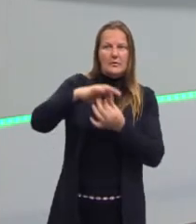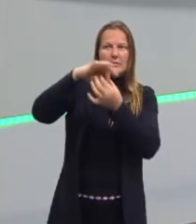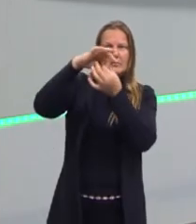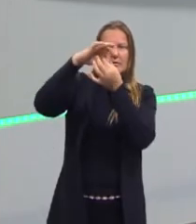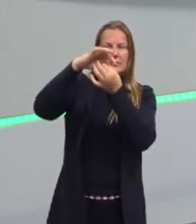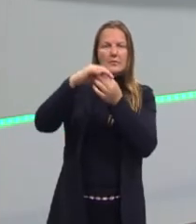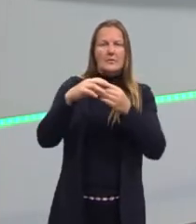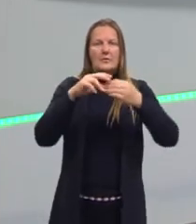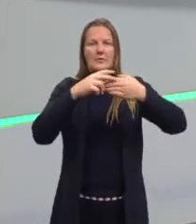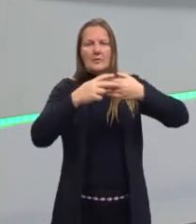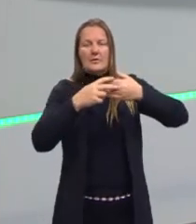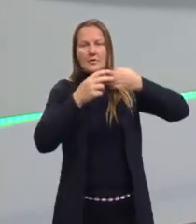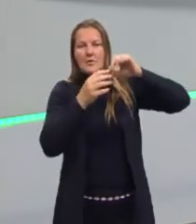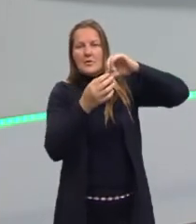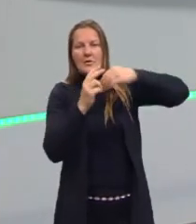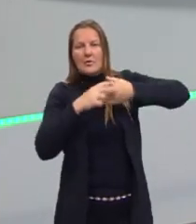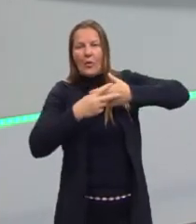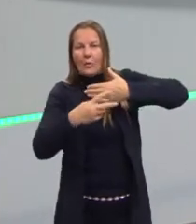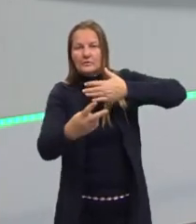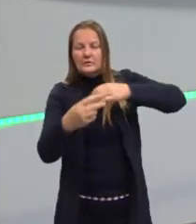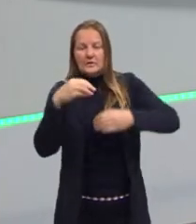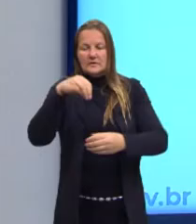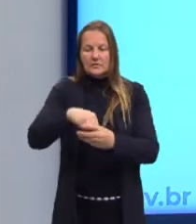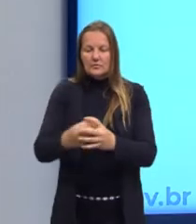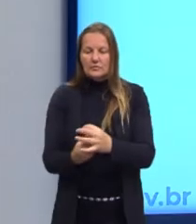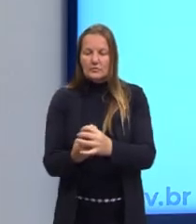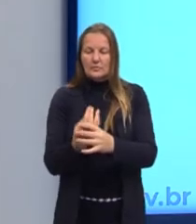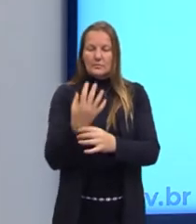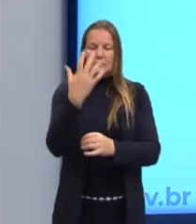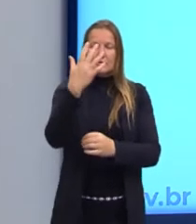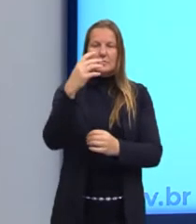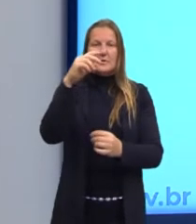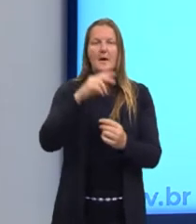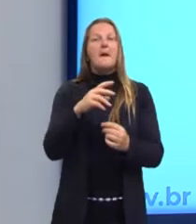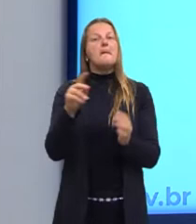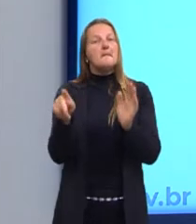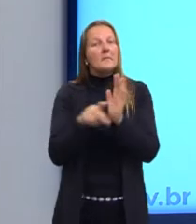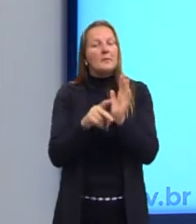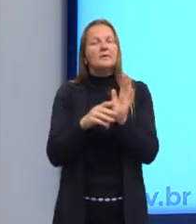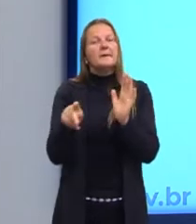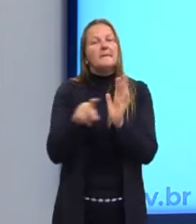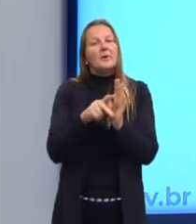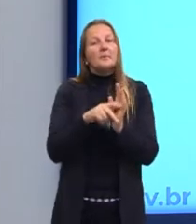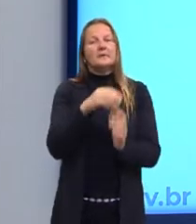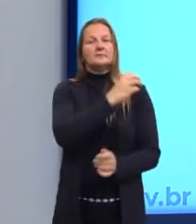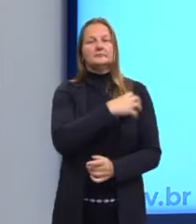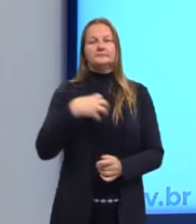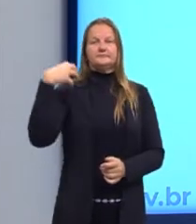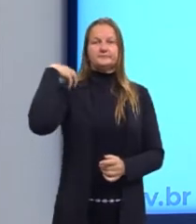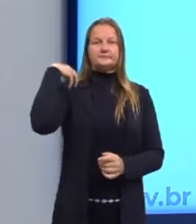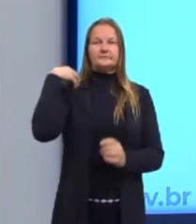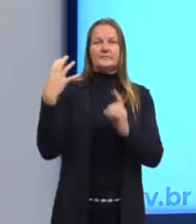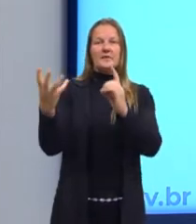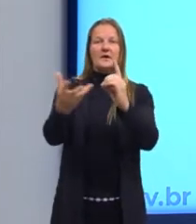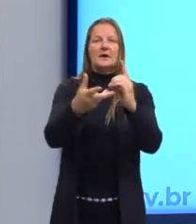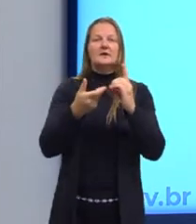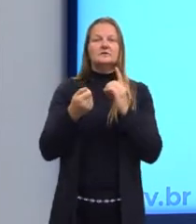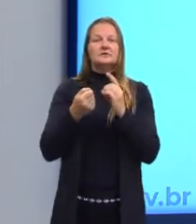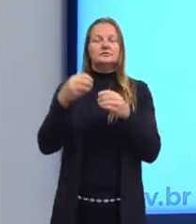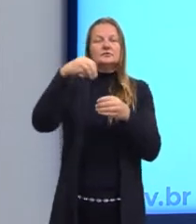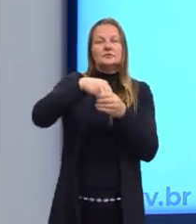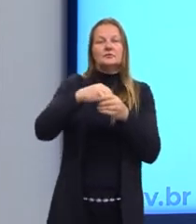sequência. Então essa é a proposta do Aristóteles. E aí a dialética não funcionava para o Aristóteles. Nessa